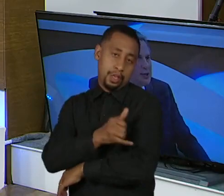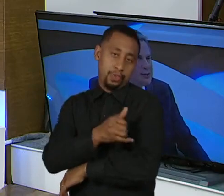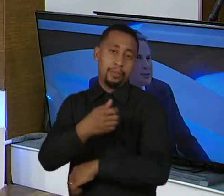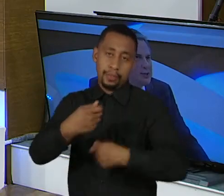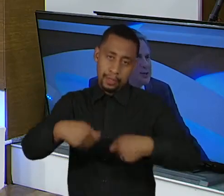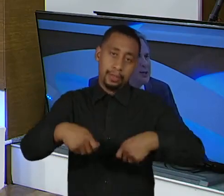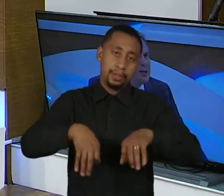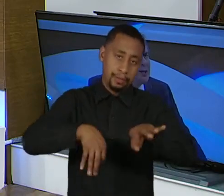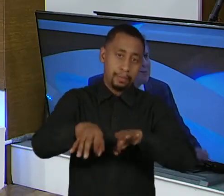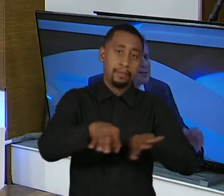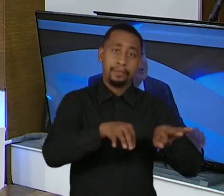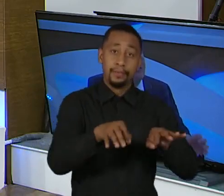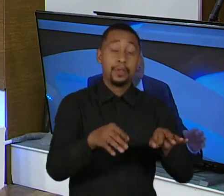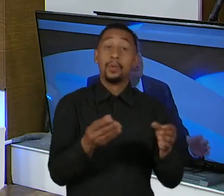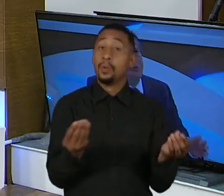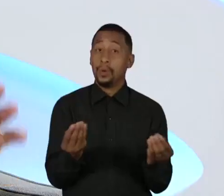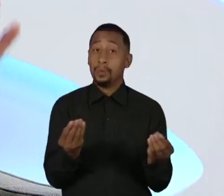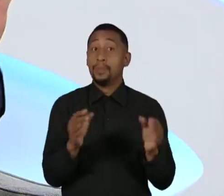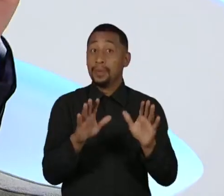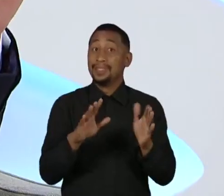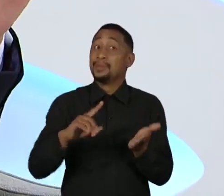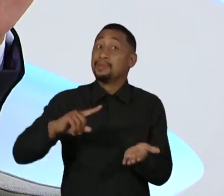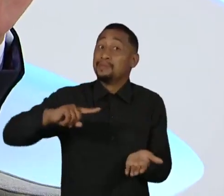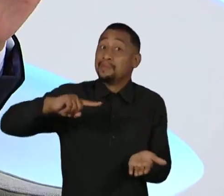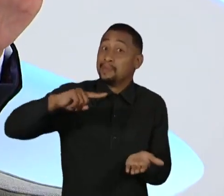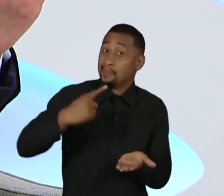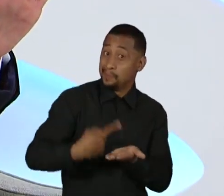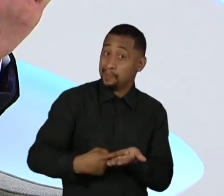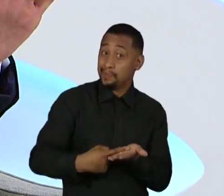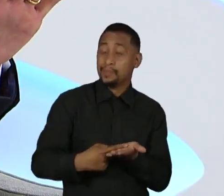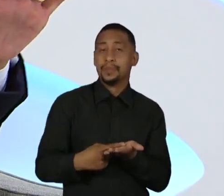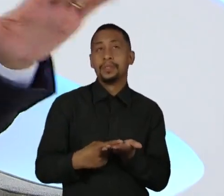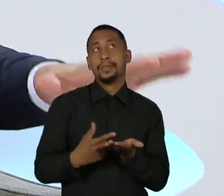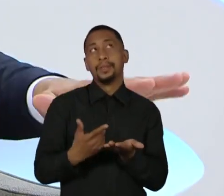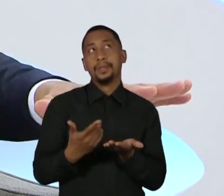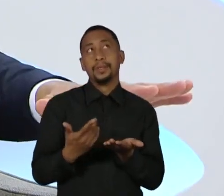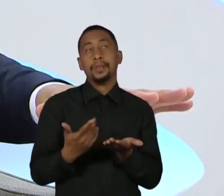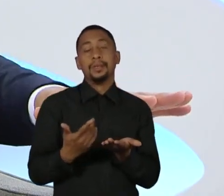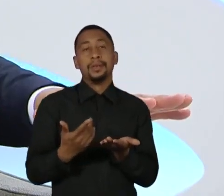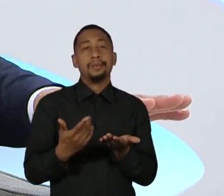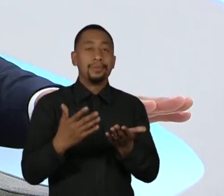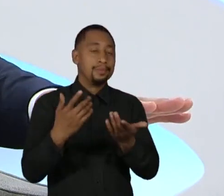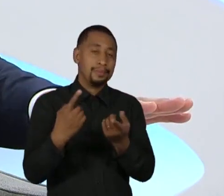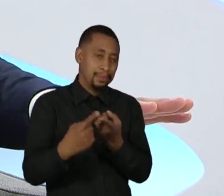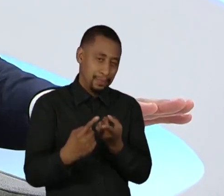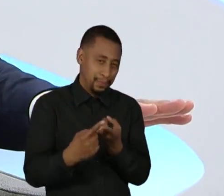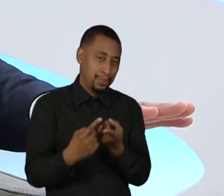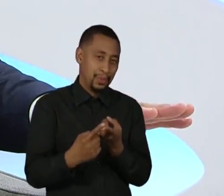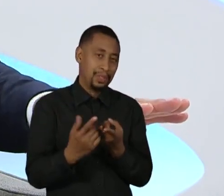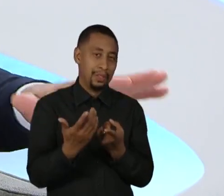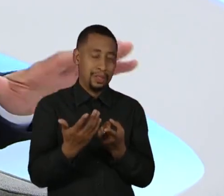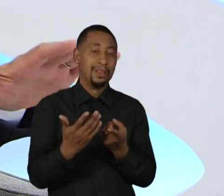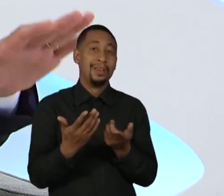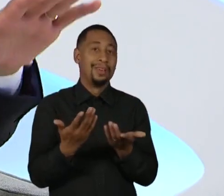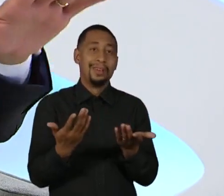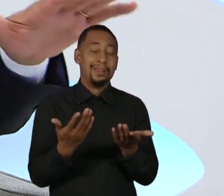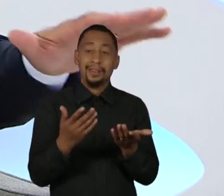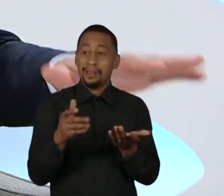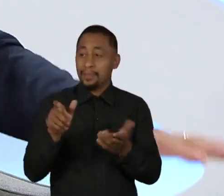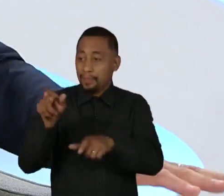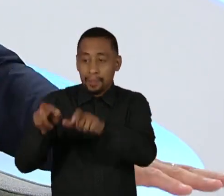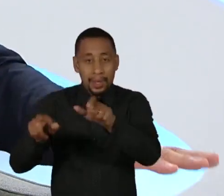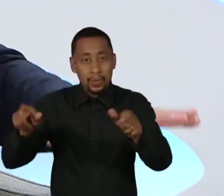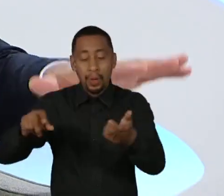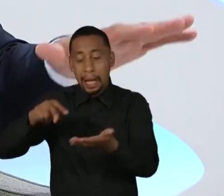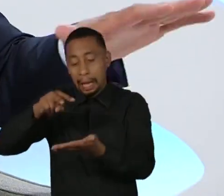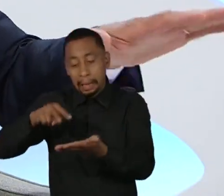robustez, mas há um compromisso, eu sempre tenho dito que combater essa questão do analfabetismo, temos